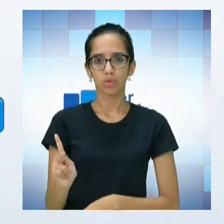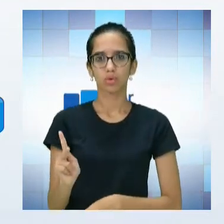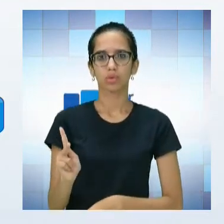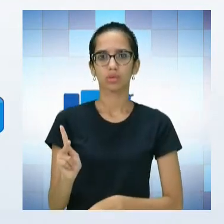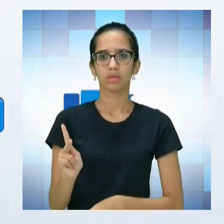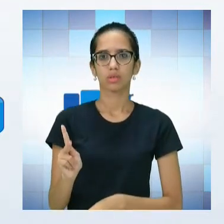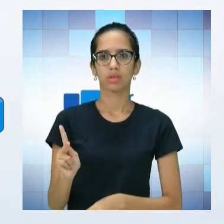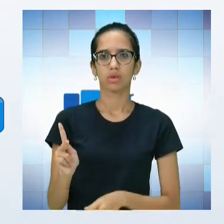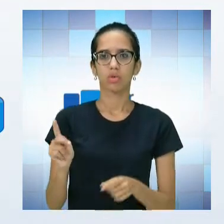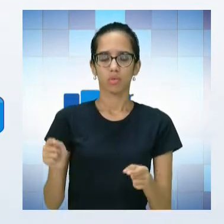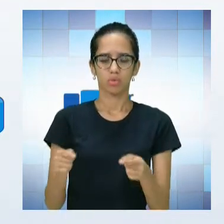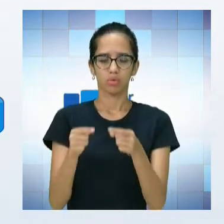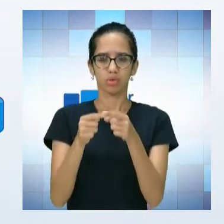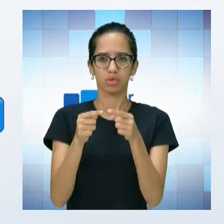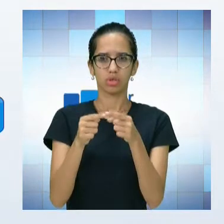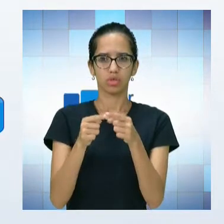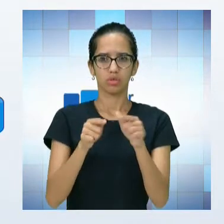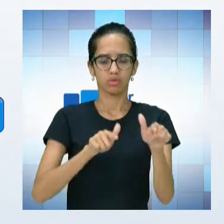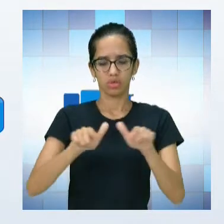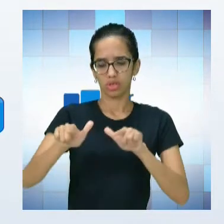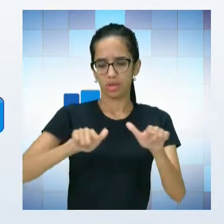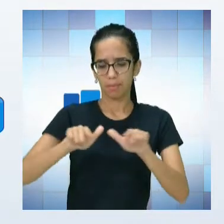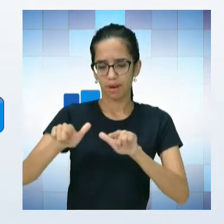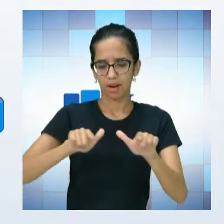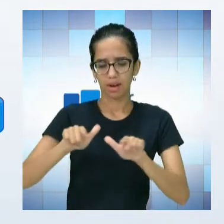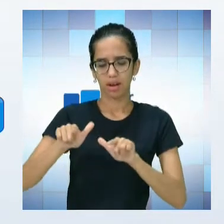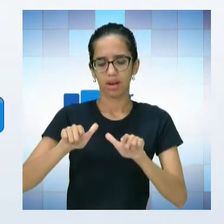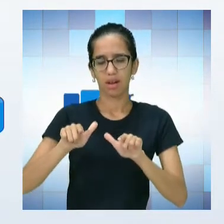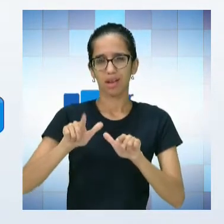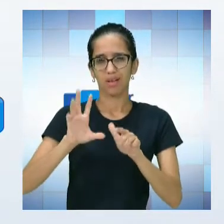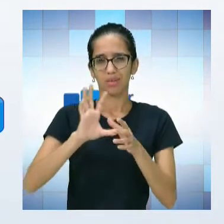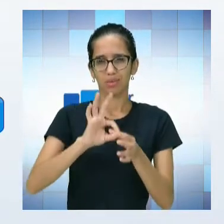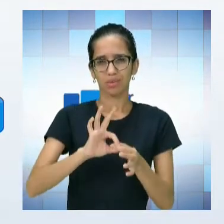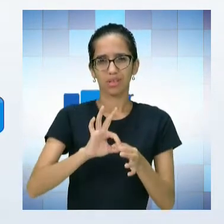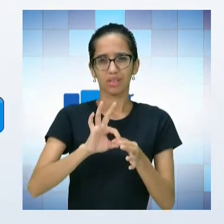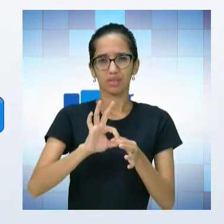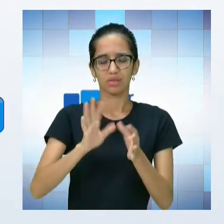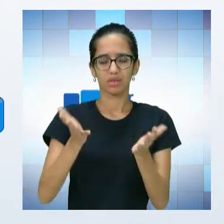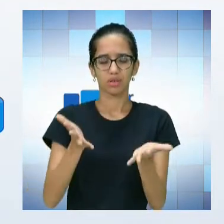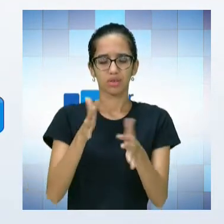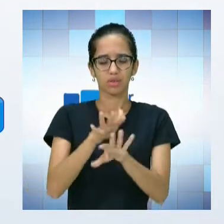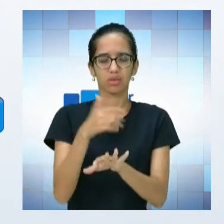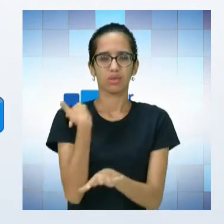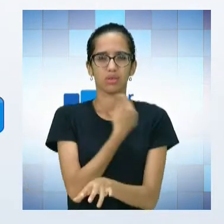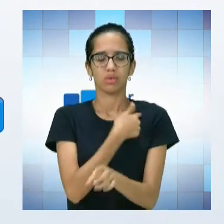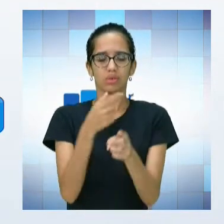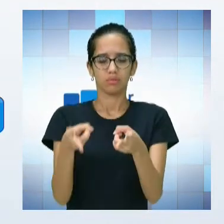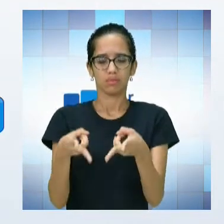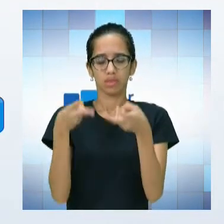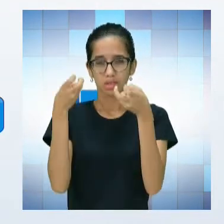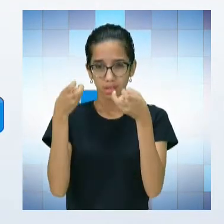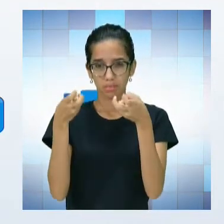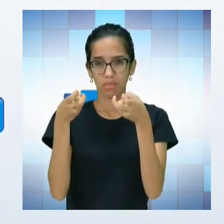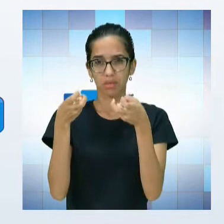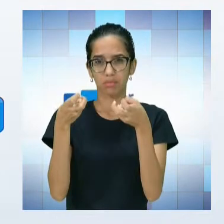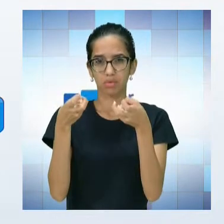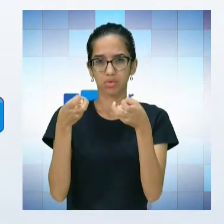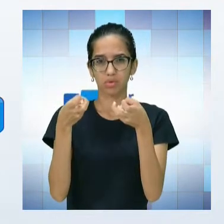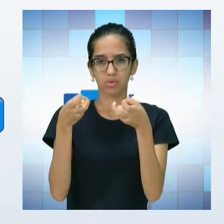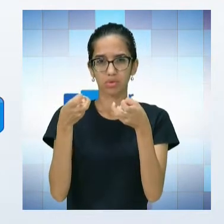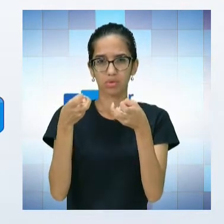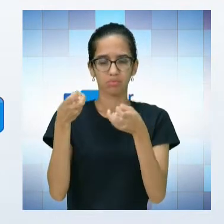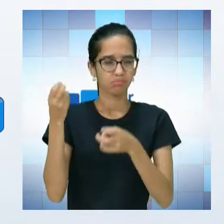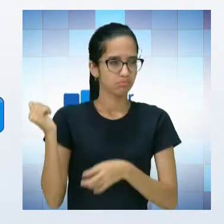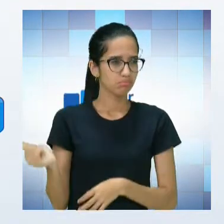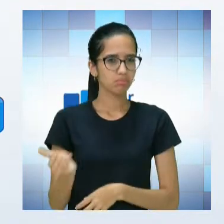mais com o intuito de trabalhar a questão da inclusão, a gente percebeu que o rendimento deles foi muito grande, eles